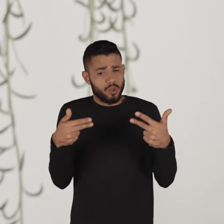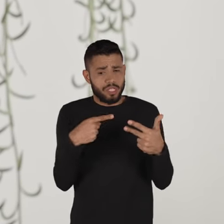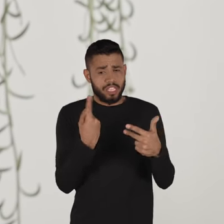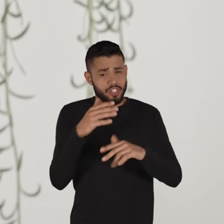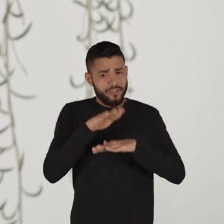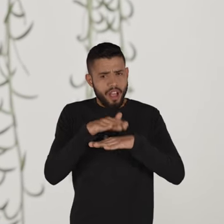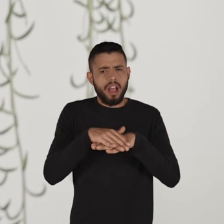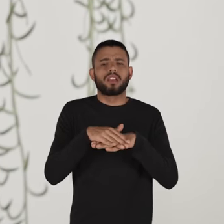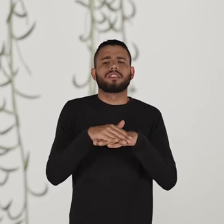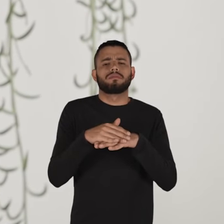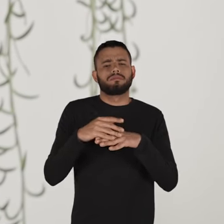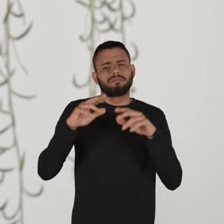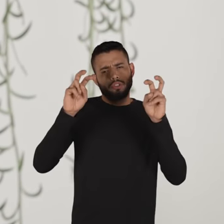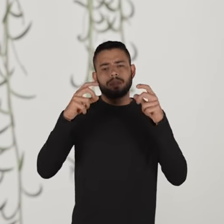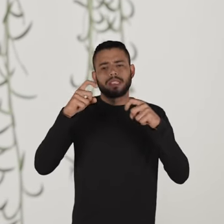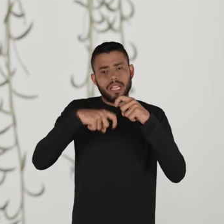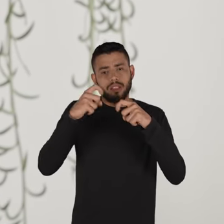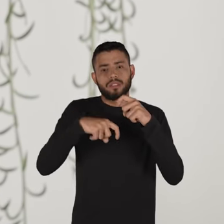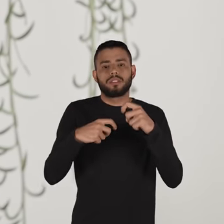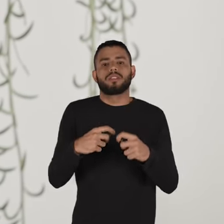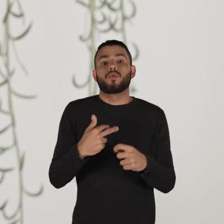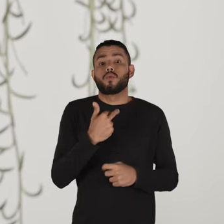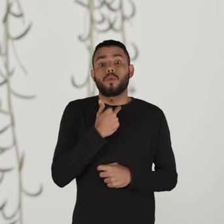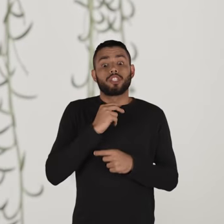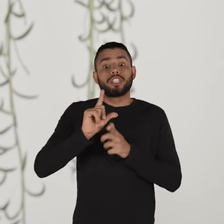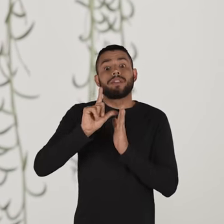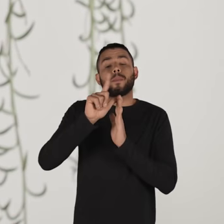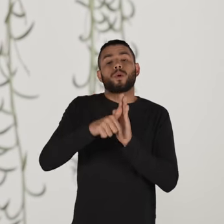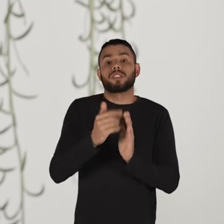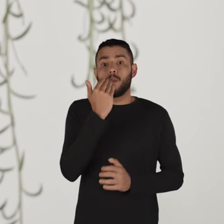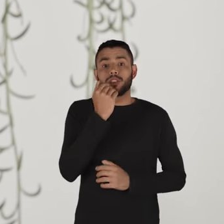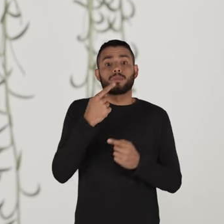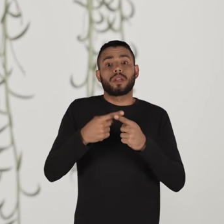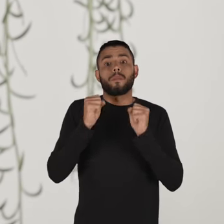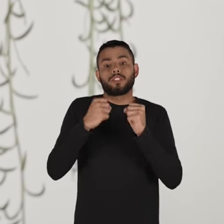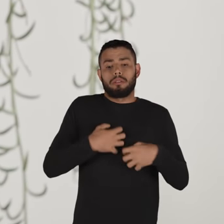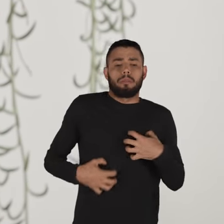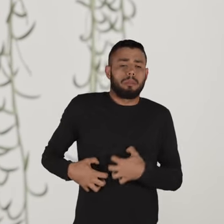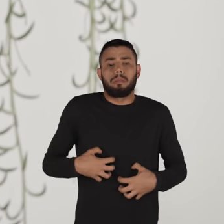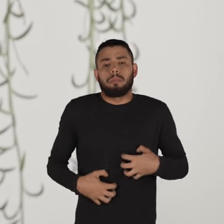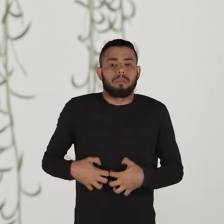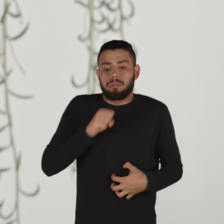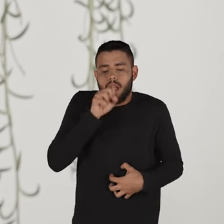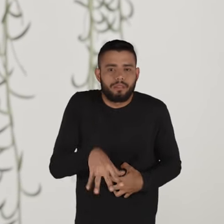coisas que a gente faz em relação ao sexo, a gente não pode fazer logo depois que a gente almoça, porque pode dar congestão.